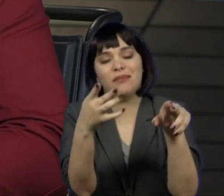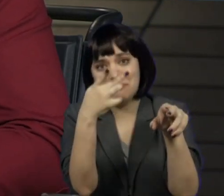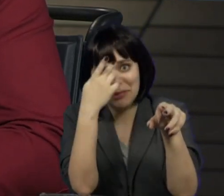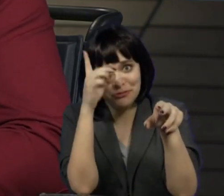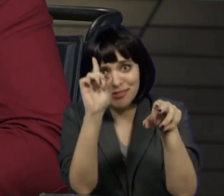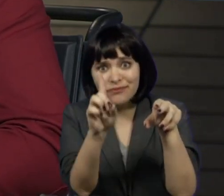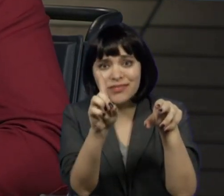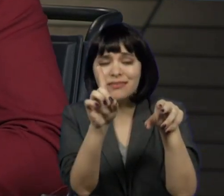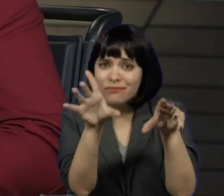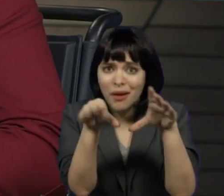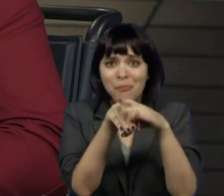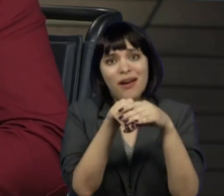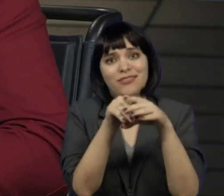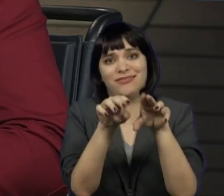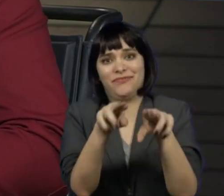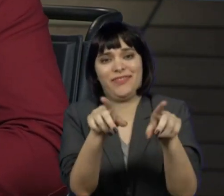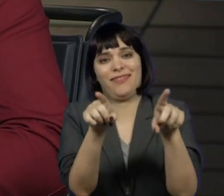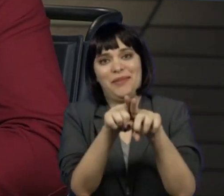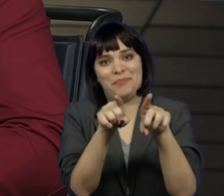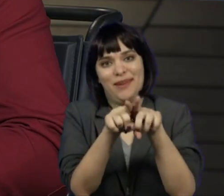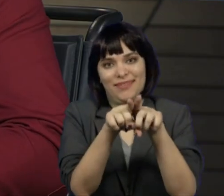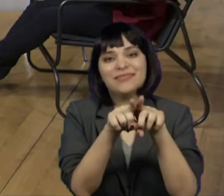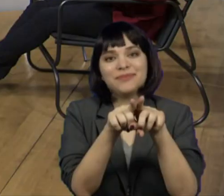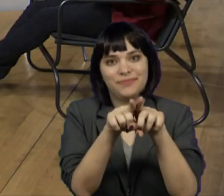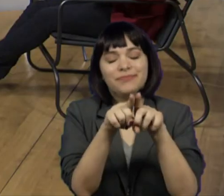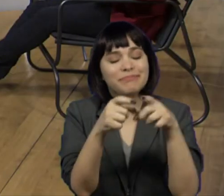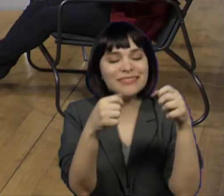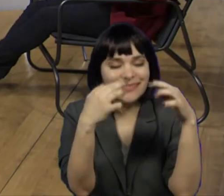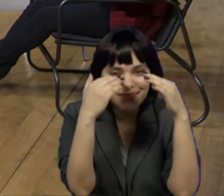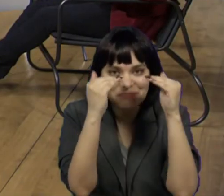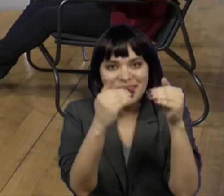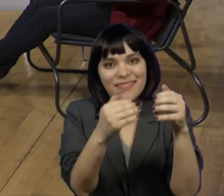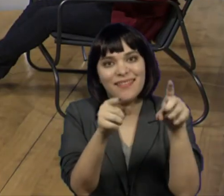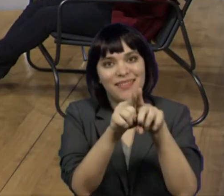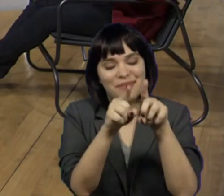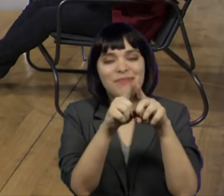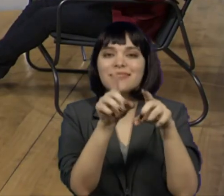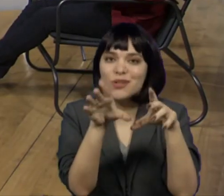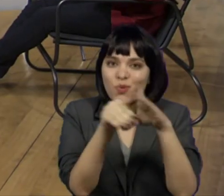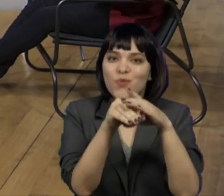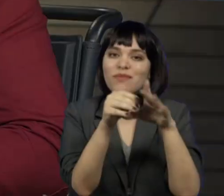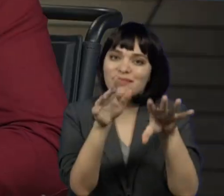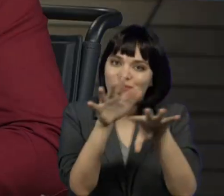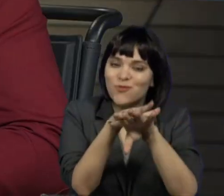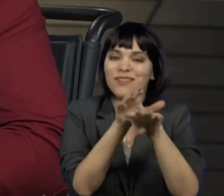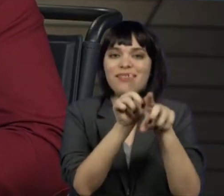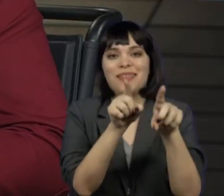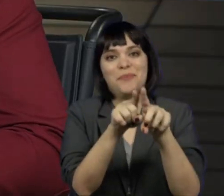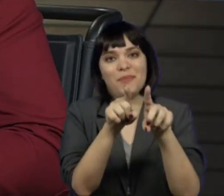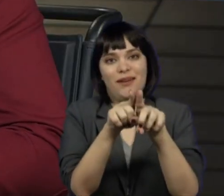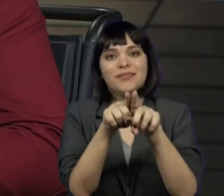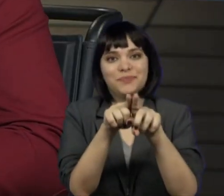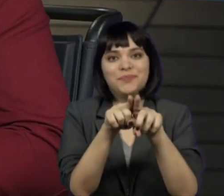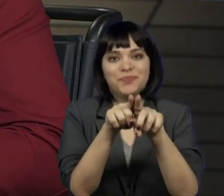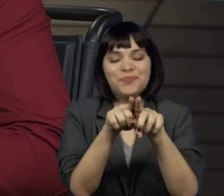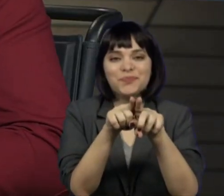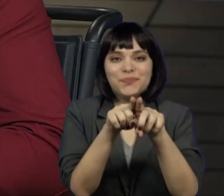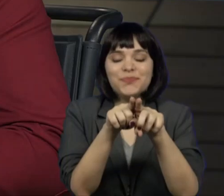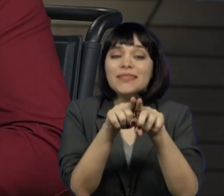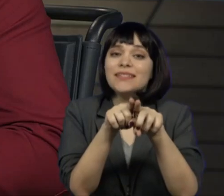diversa, né? E eu acho que as pessoas com deficiência, ela faz parte dessa diversidade que tem que ser respeitada, que tem que ser incluída.